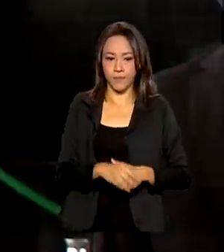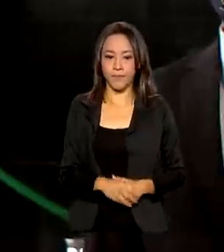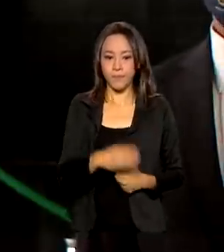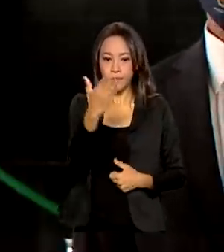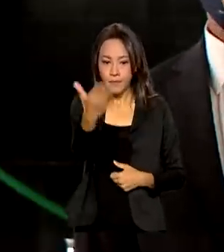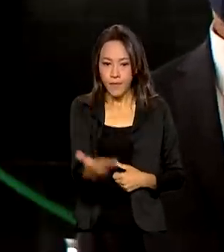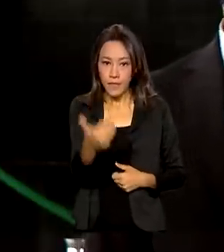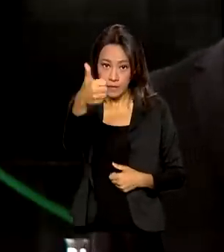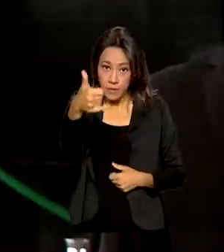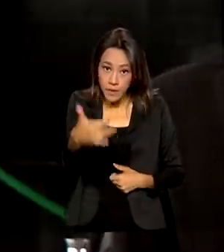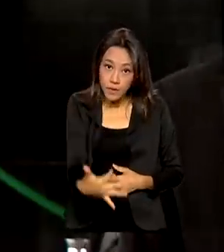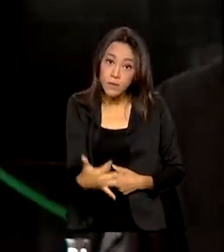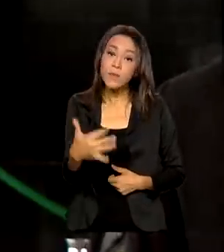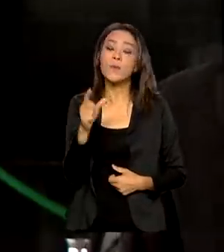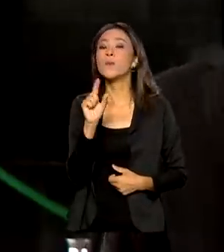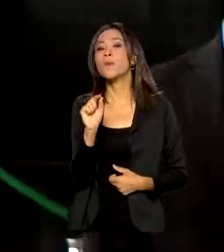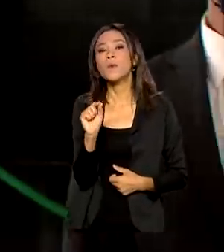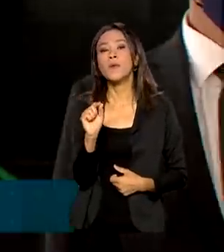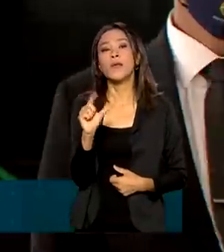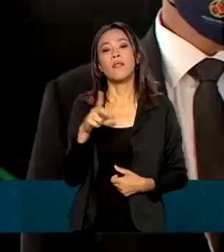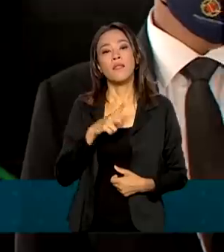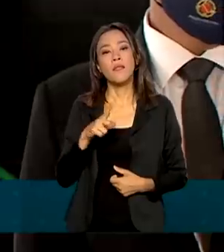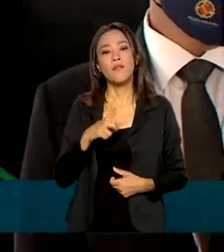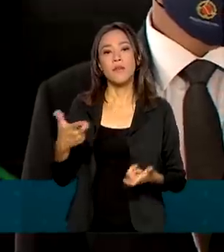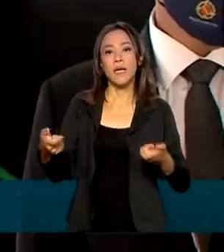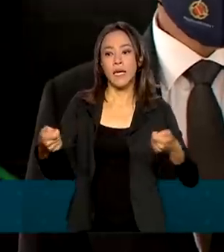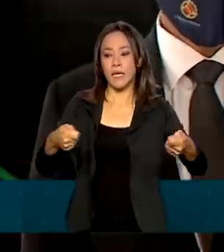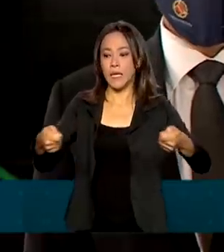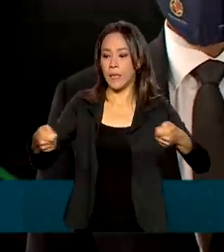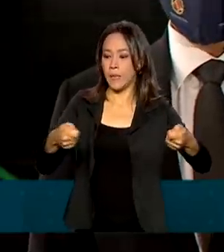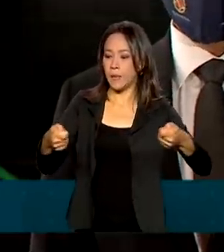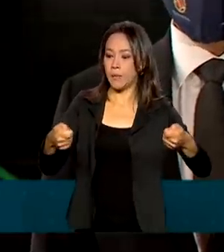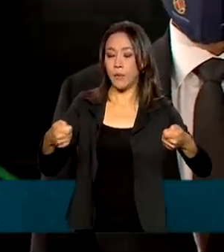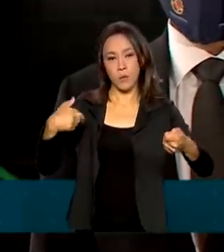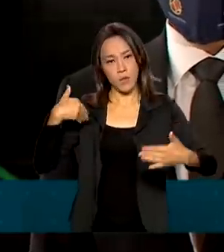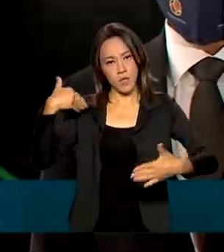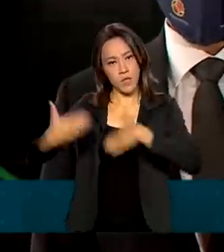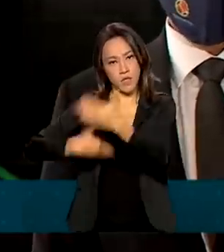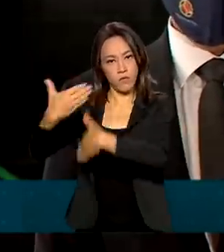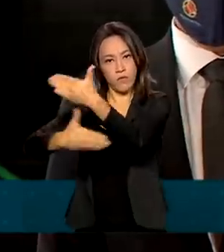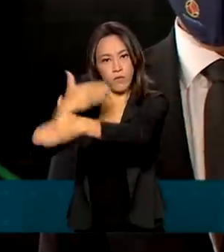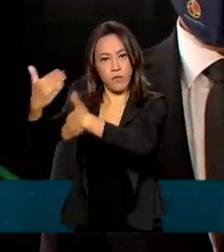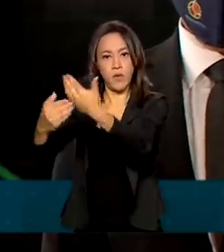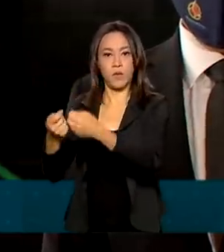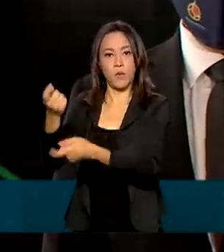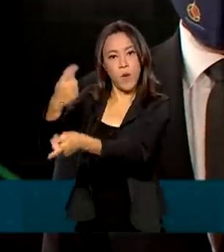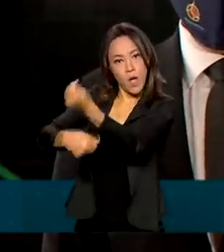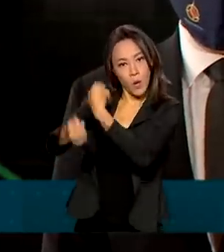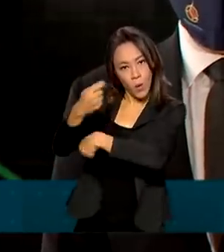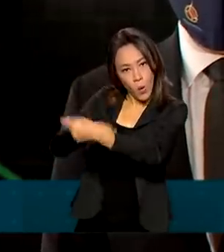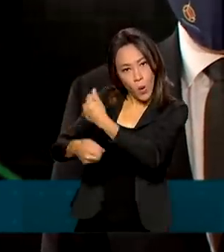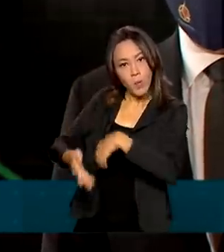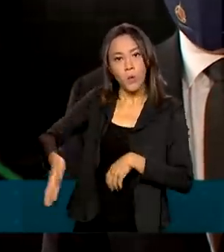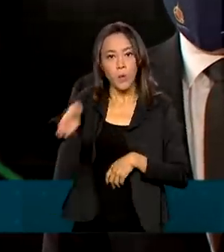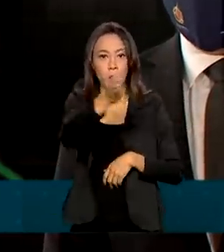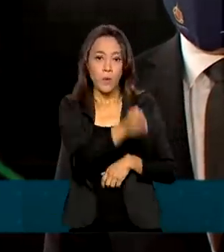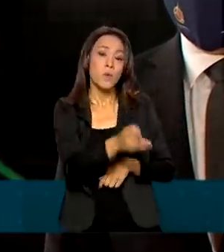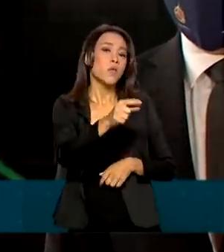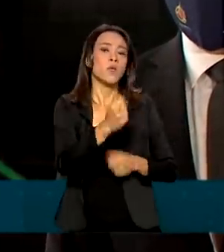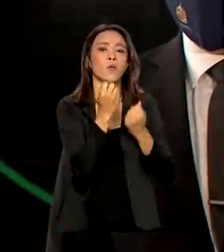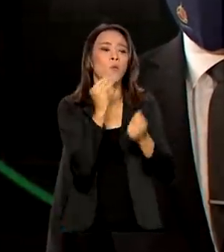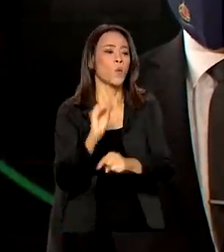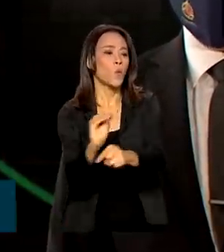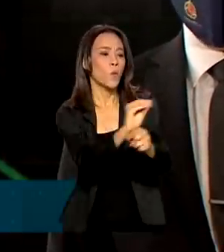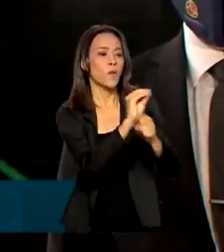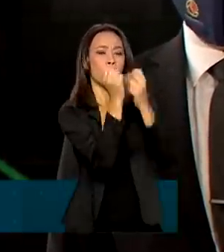Orientação essa que foi, equilíbrio entre desenvolvimento econômico e preservação do meio